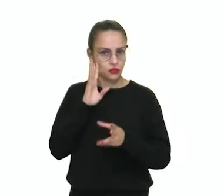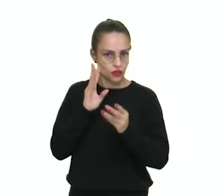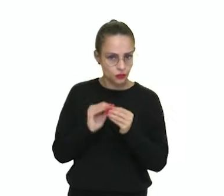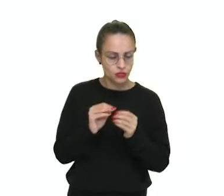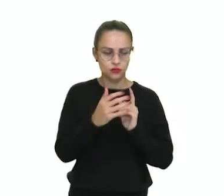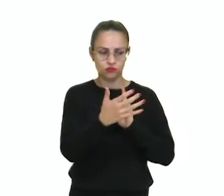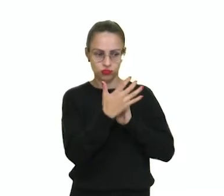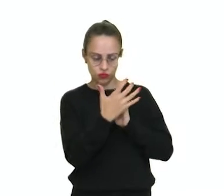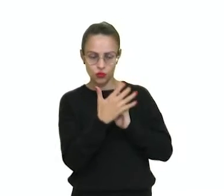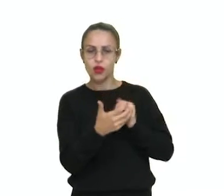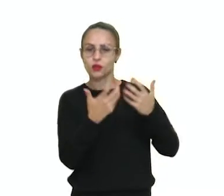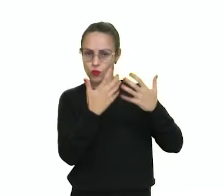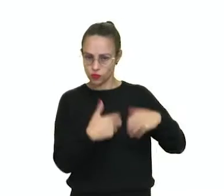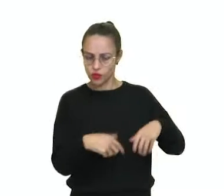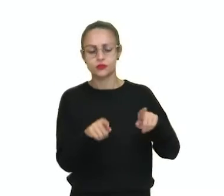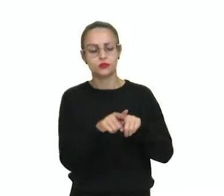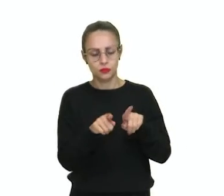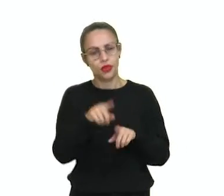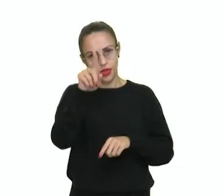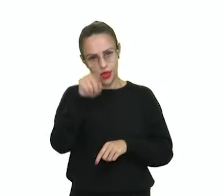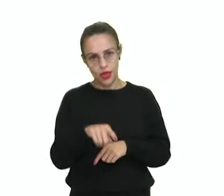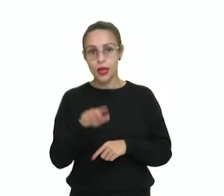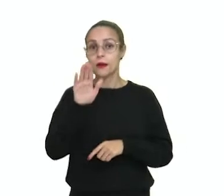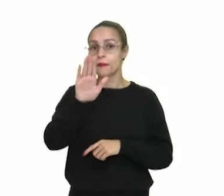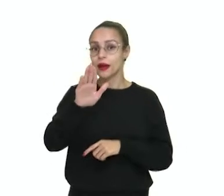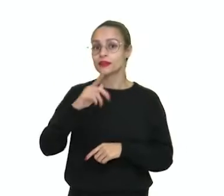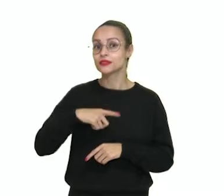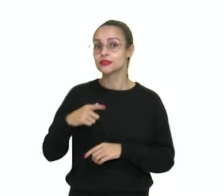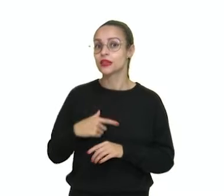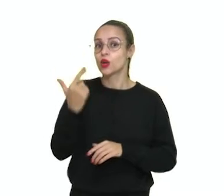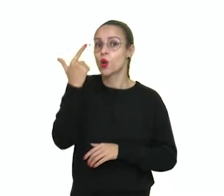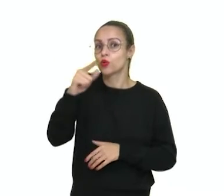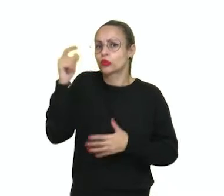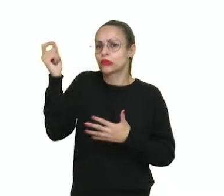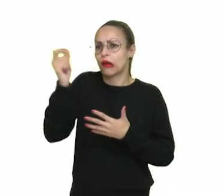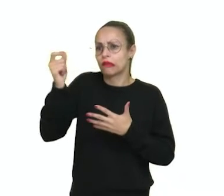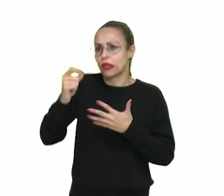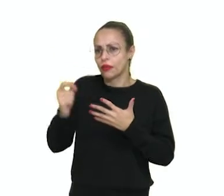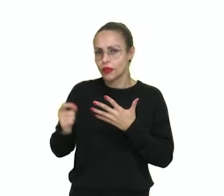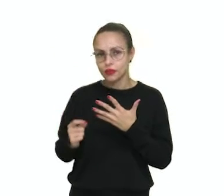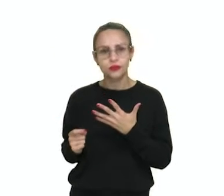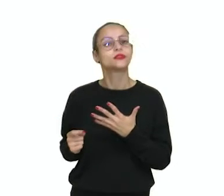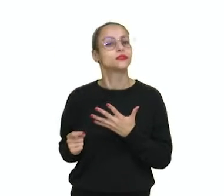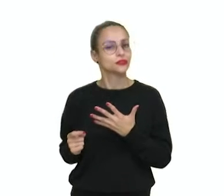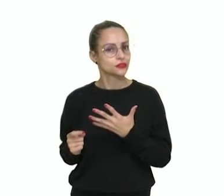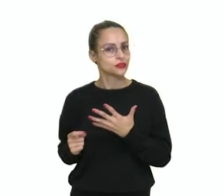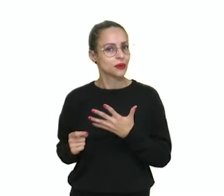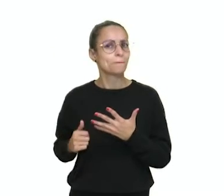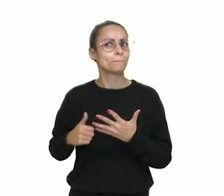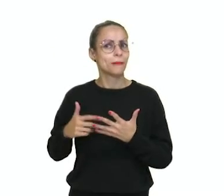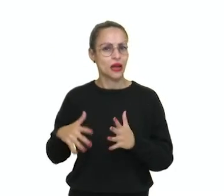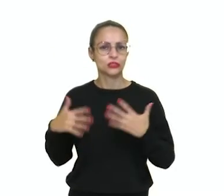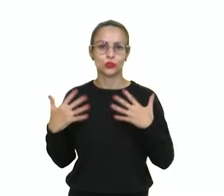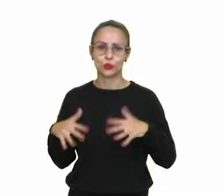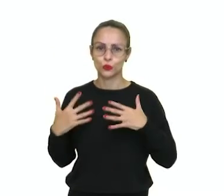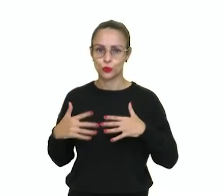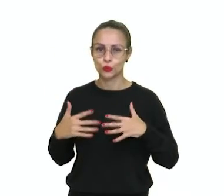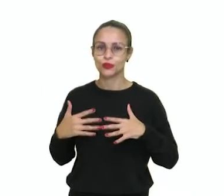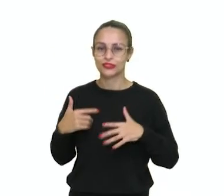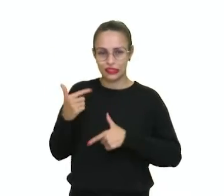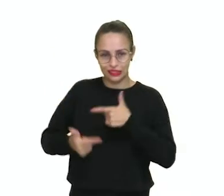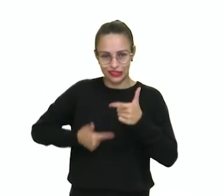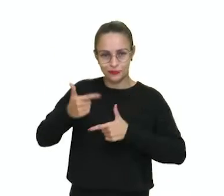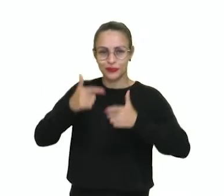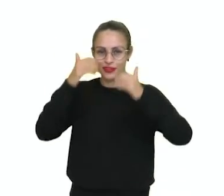estímulos não é complexo. Claro que é complexo, mas tem muitas outras ações que dão mais trabalho para o sistema nervoso.